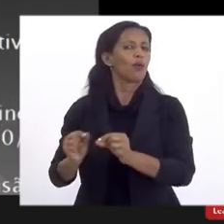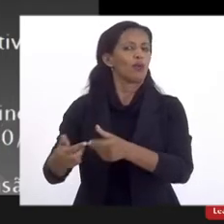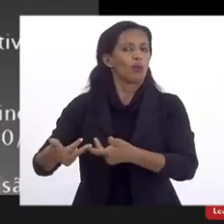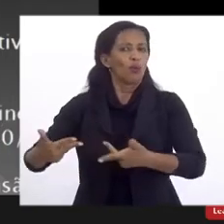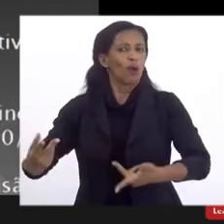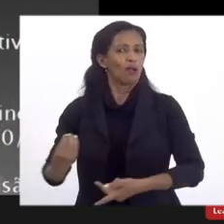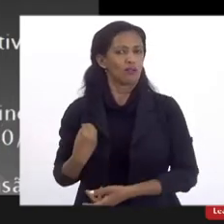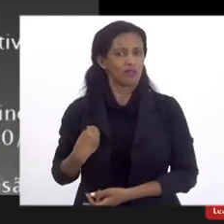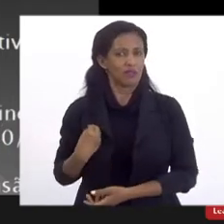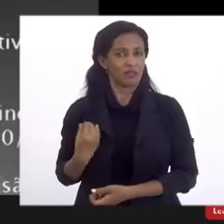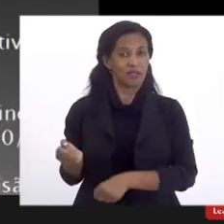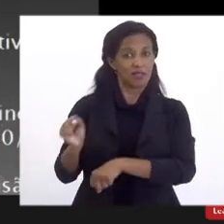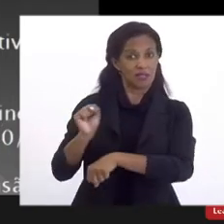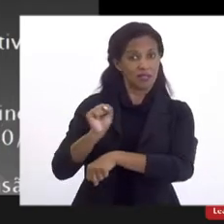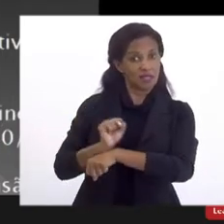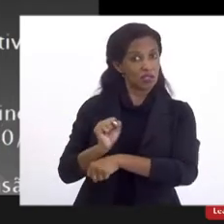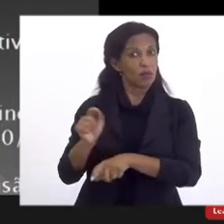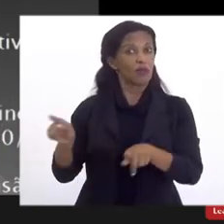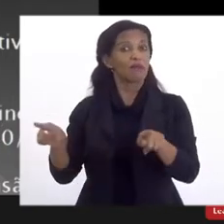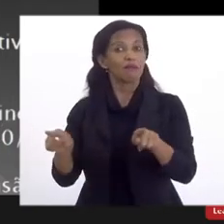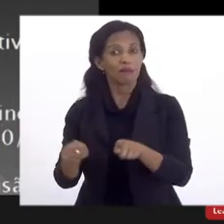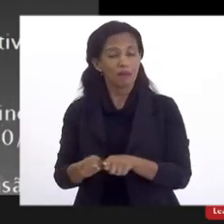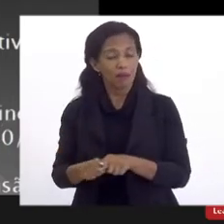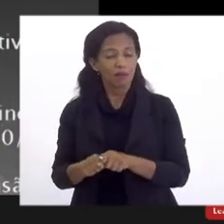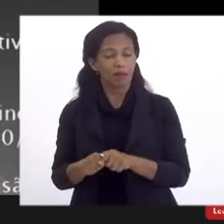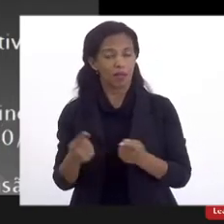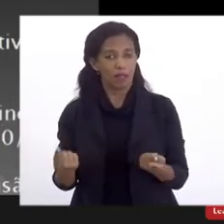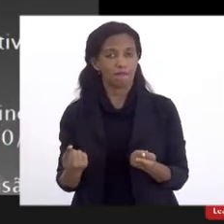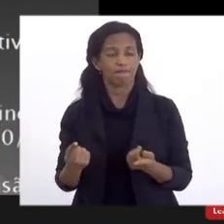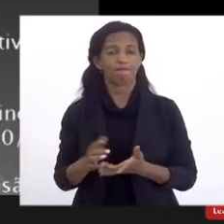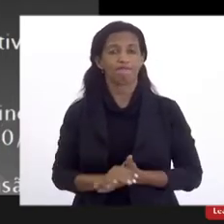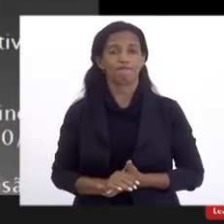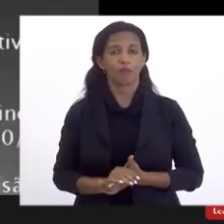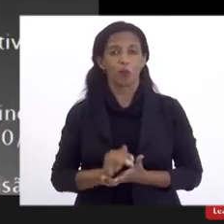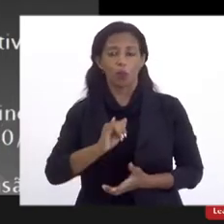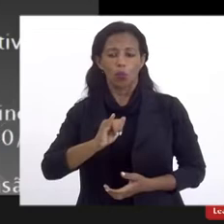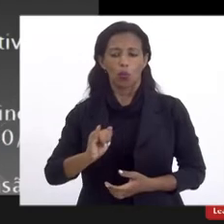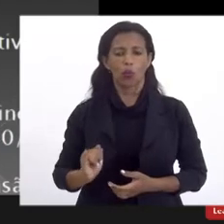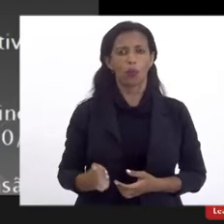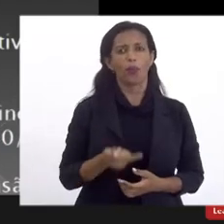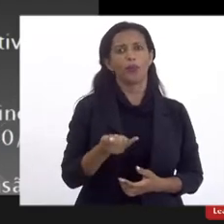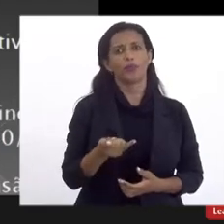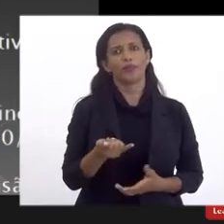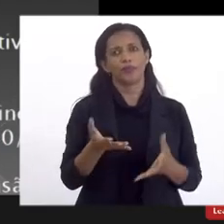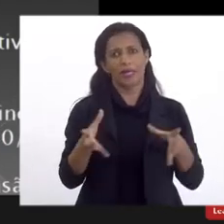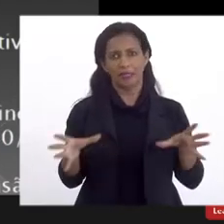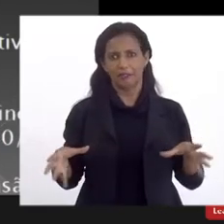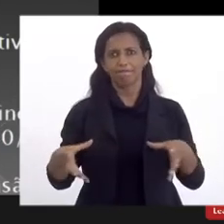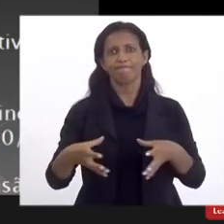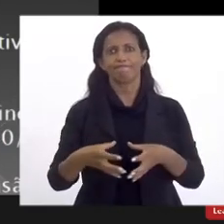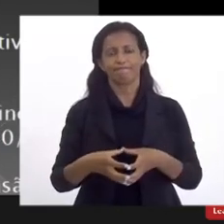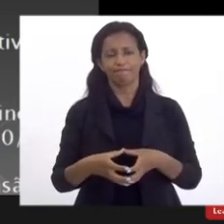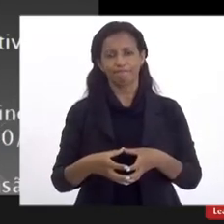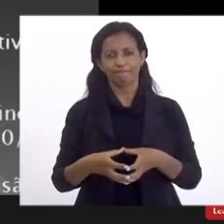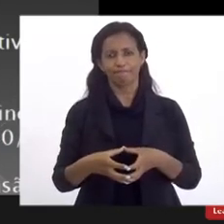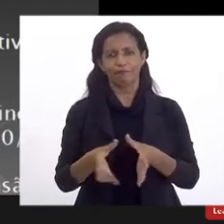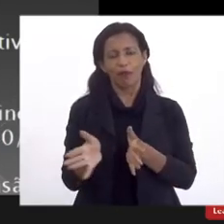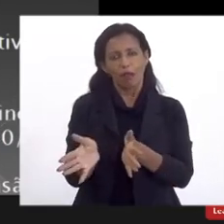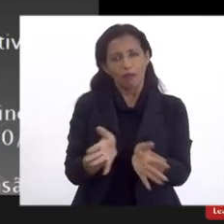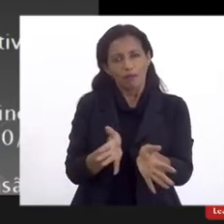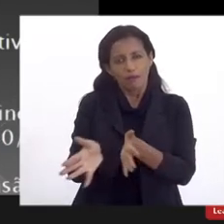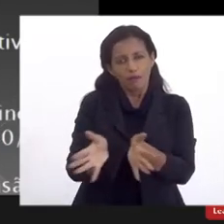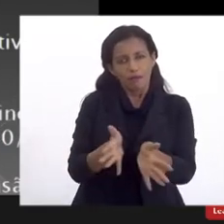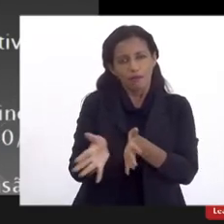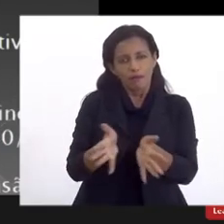esperava também, se espera também, com a oportunidade, com o acesso,